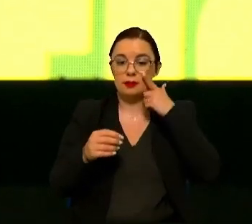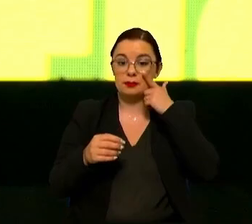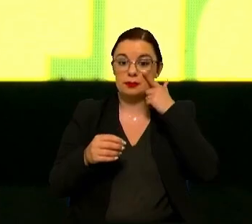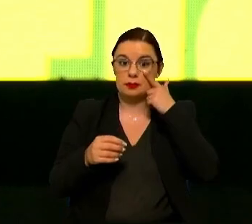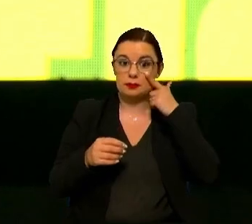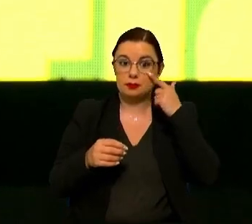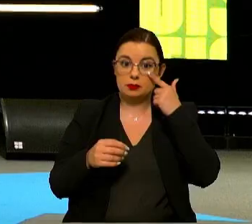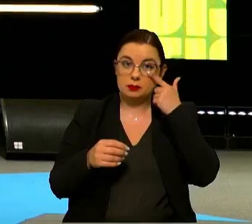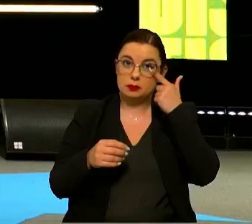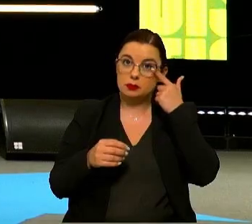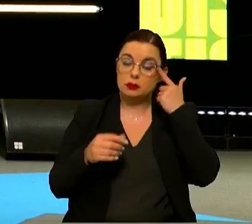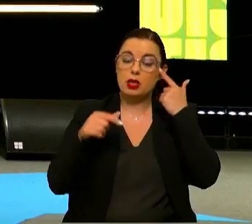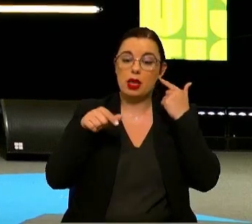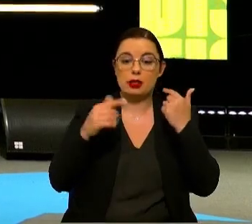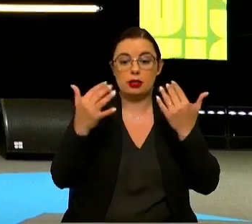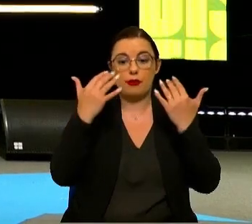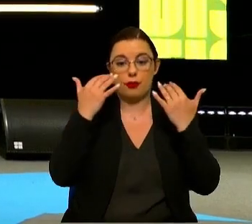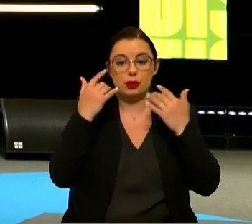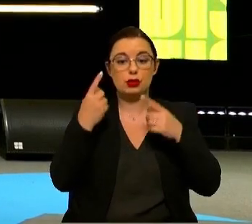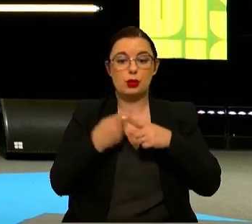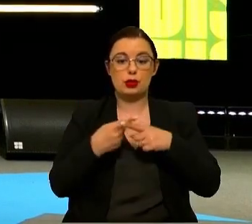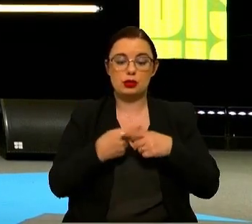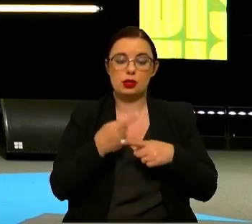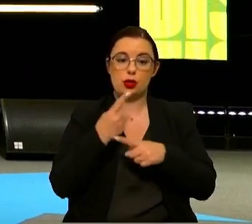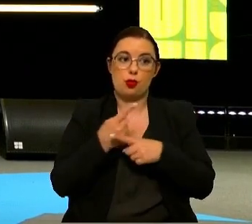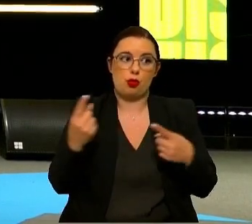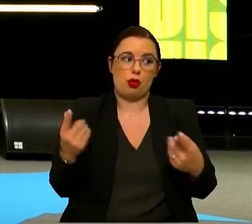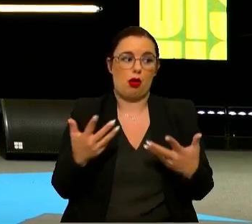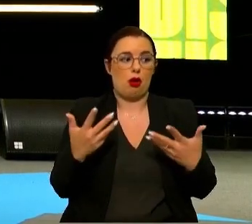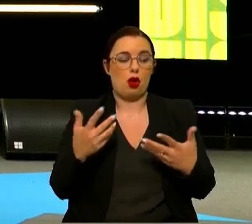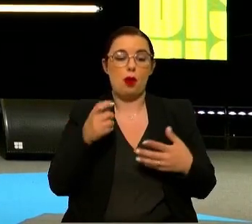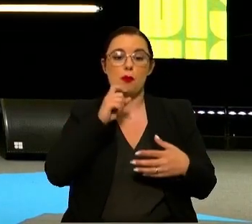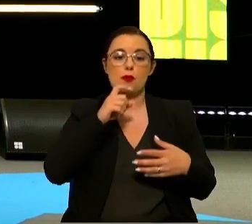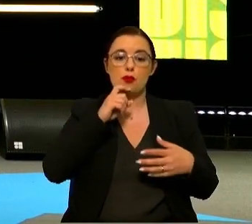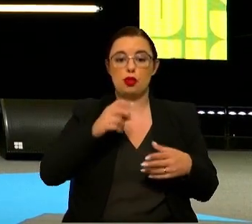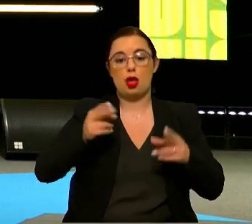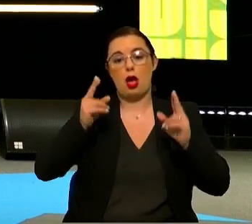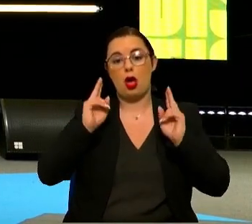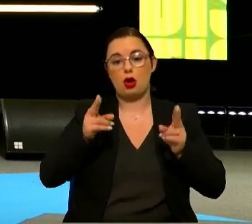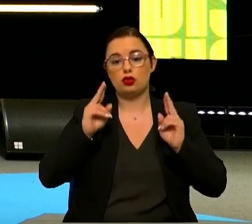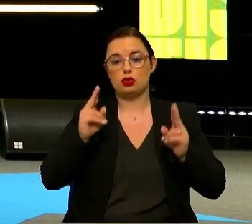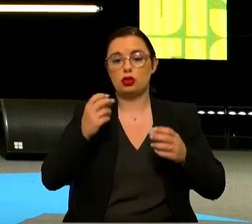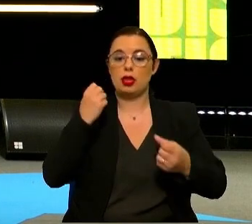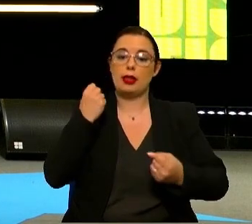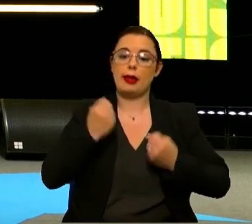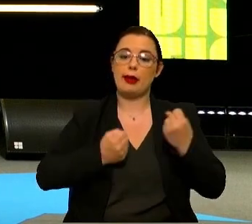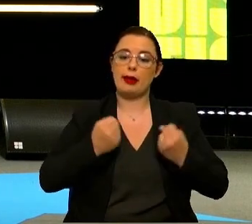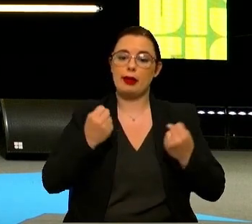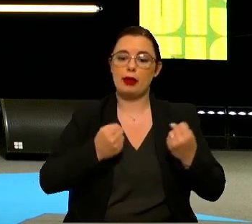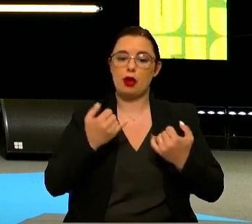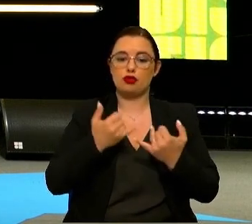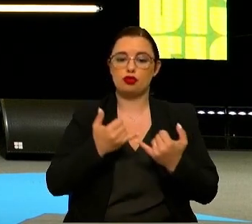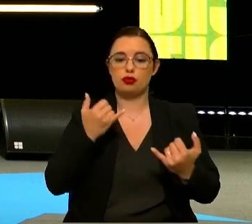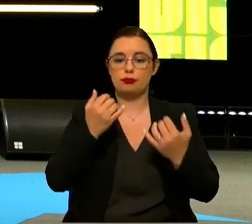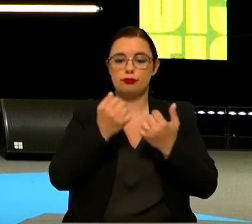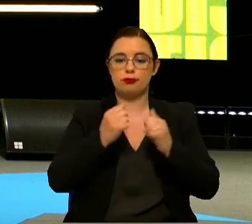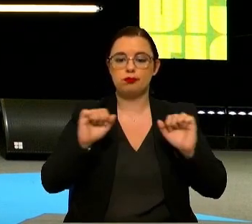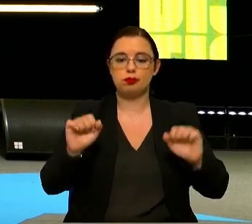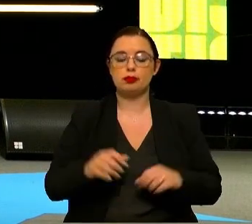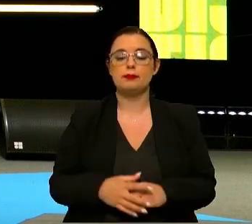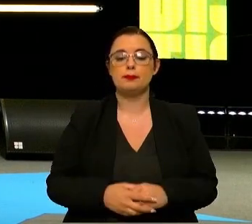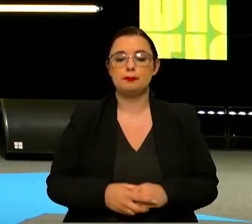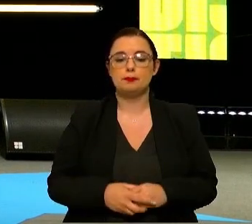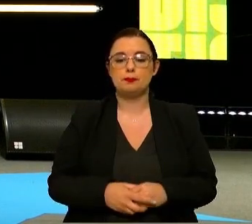E esta informação é interessante porque já agora podiam circular na autostrada carros autónomos ou automatizados.